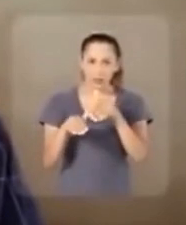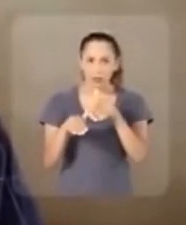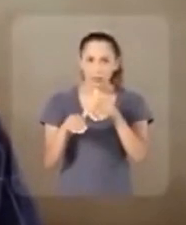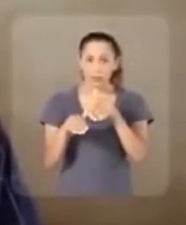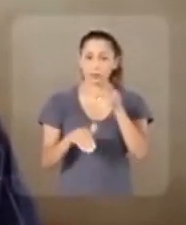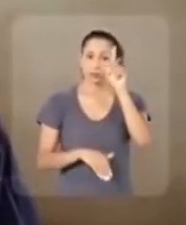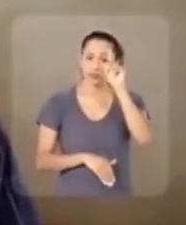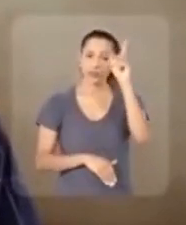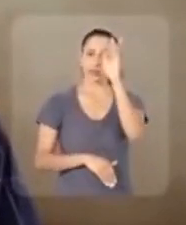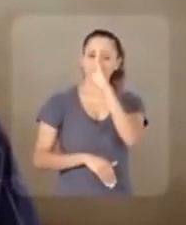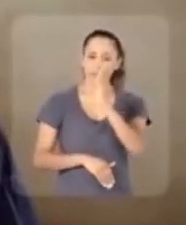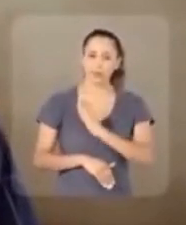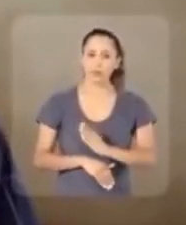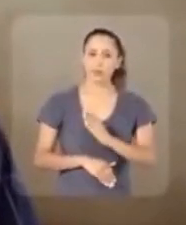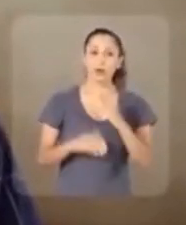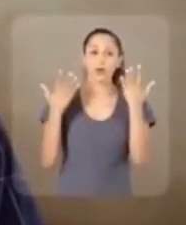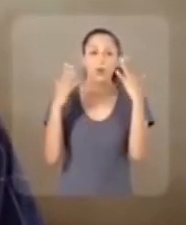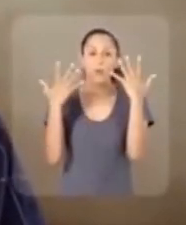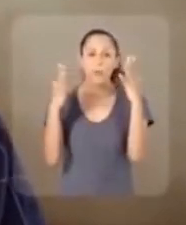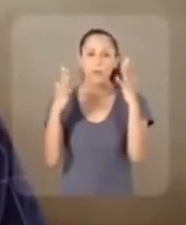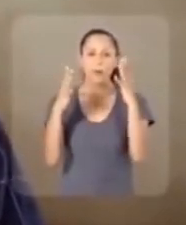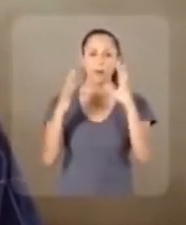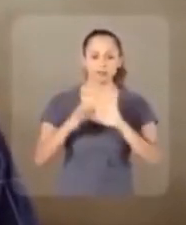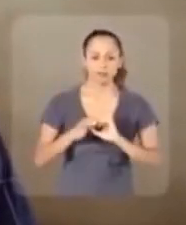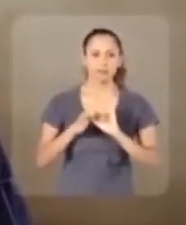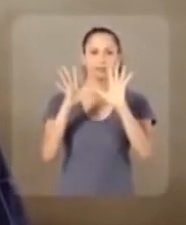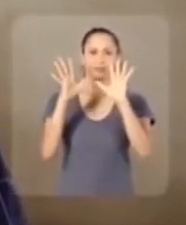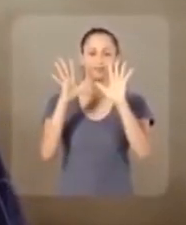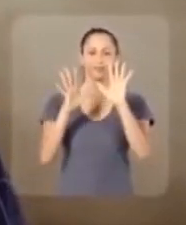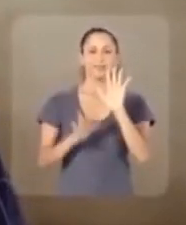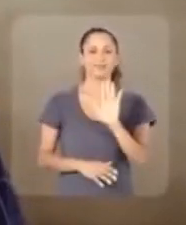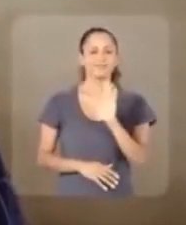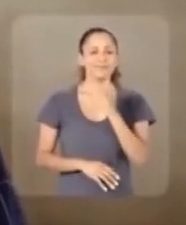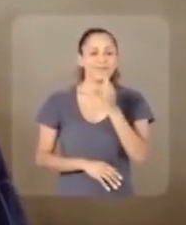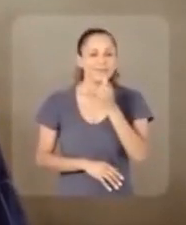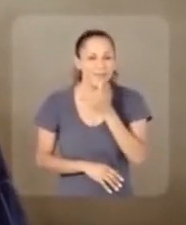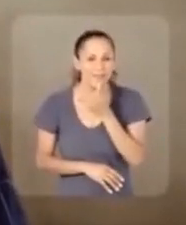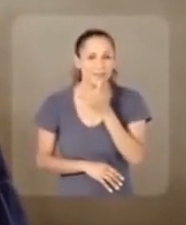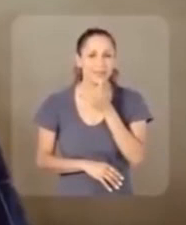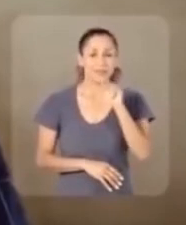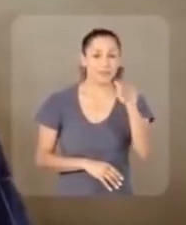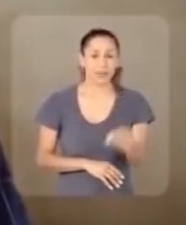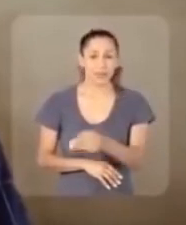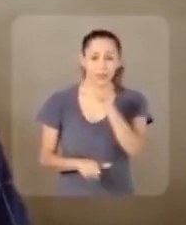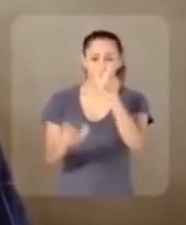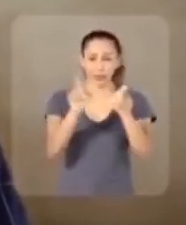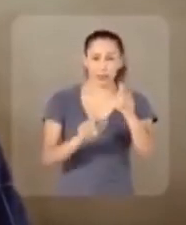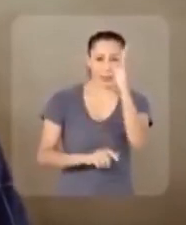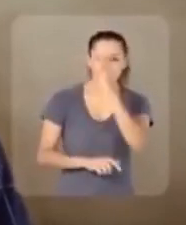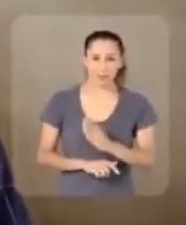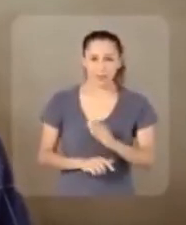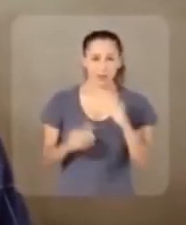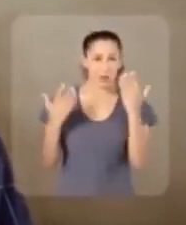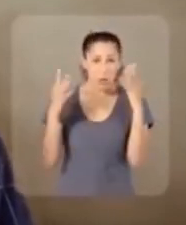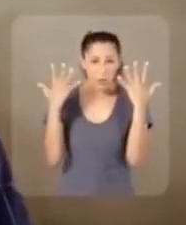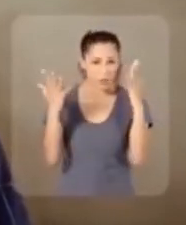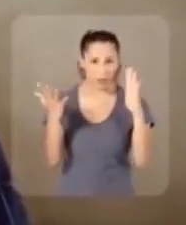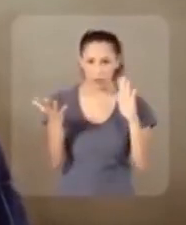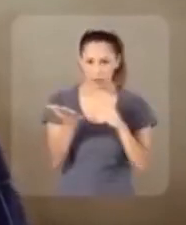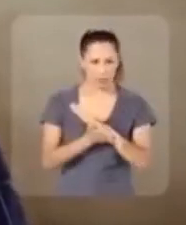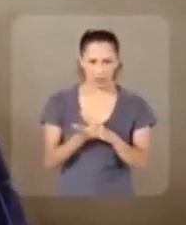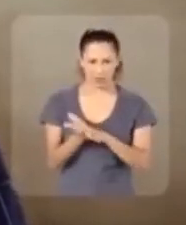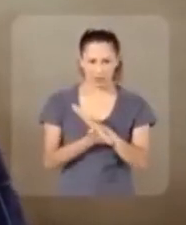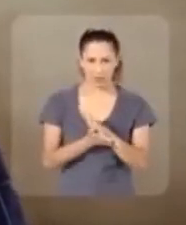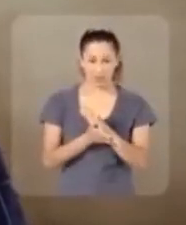7 de setembro, dia que nosso país comemora a independência. Infelizmente, milhões de brasileiros não